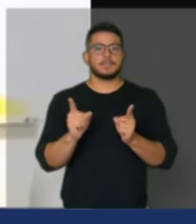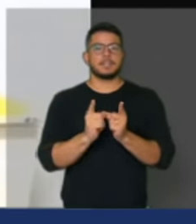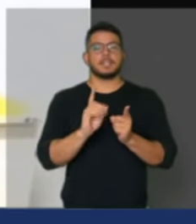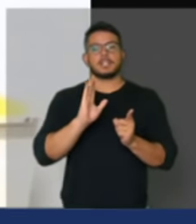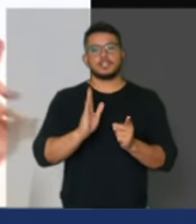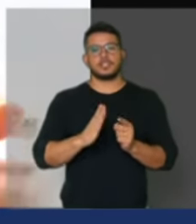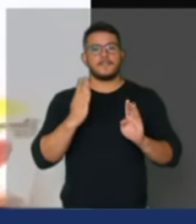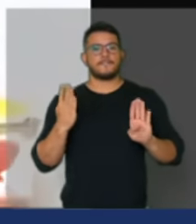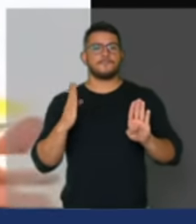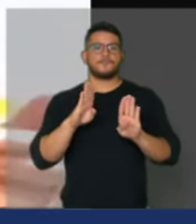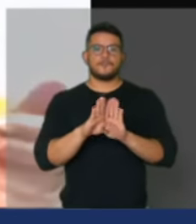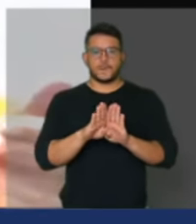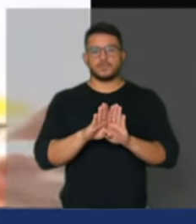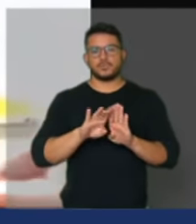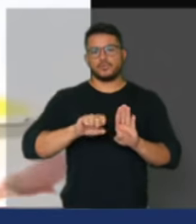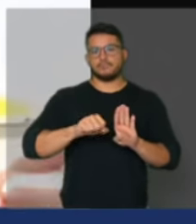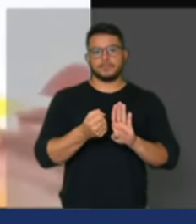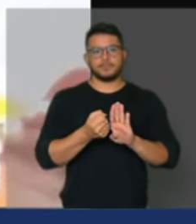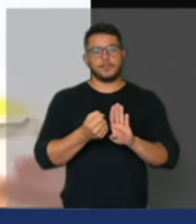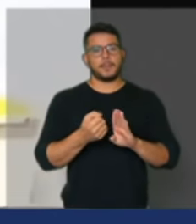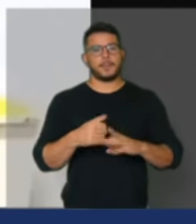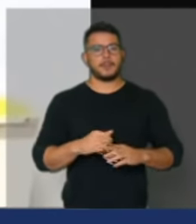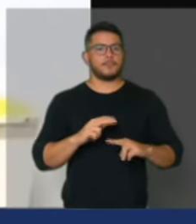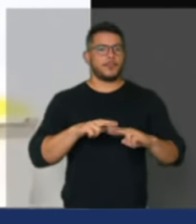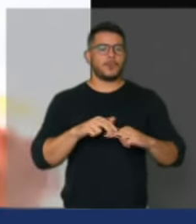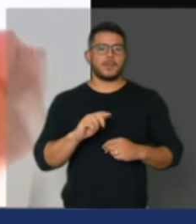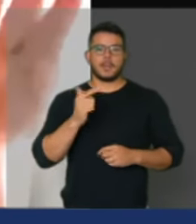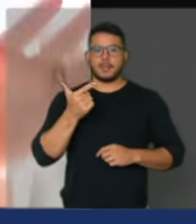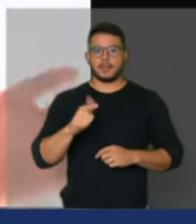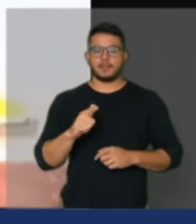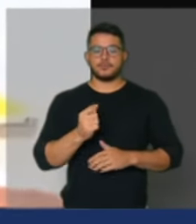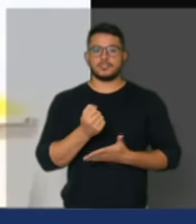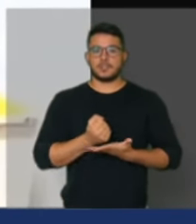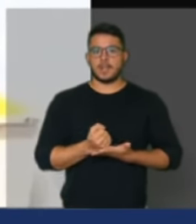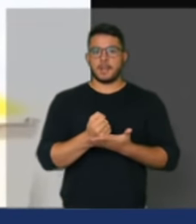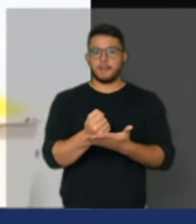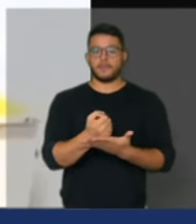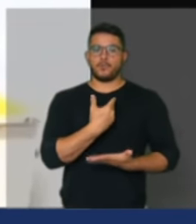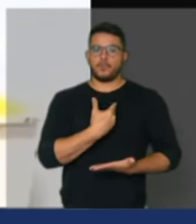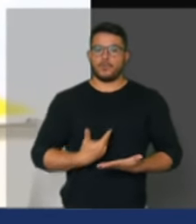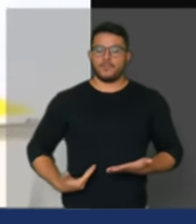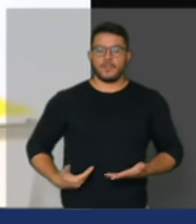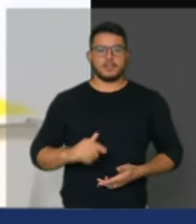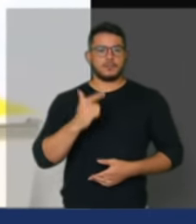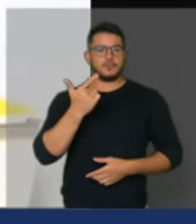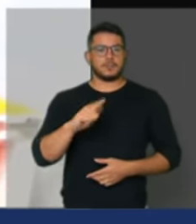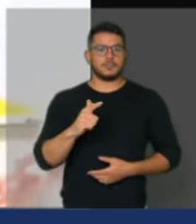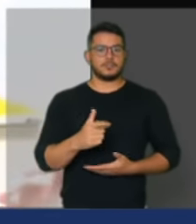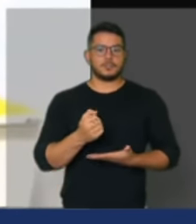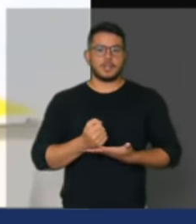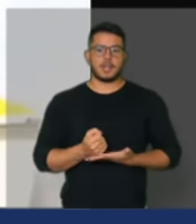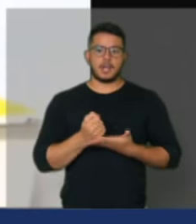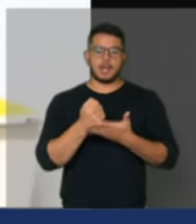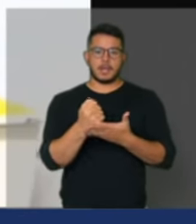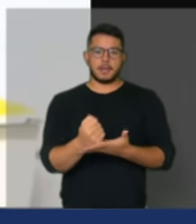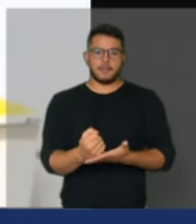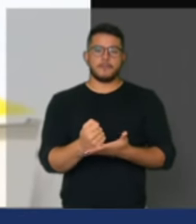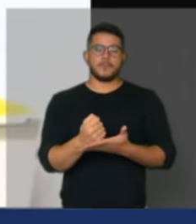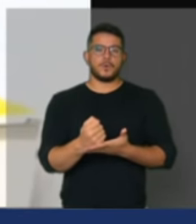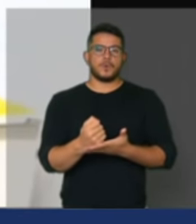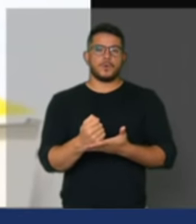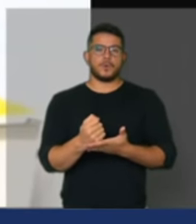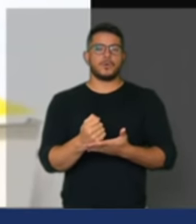apoio da Caixa Econômica, apenas aquelas pequenas empresas que entraram na lista da nossa primeira-dama Michelle,